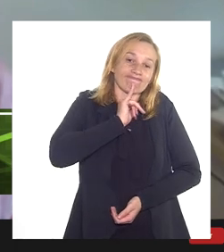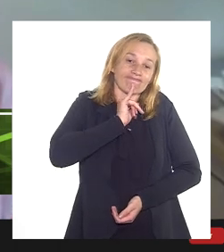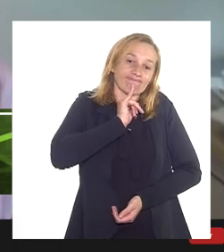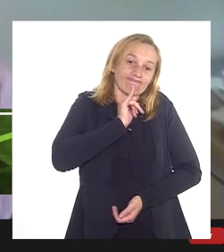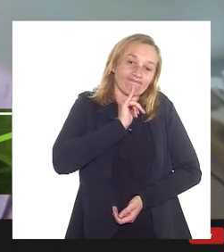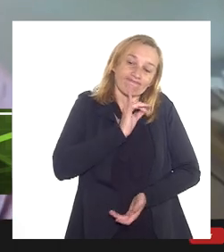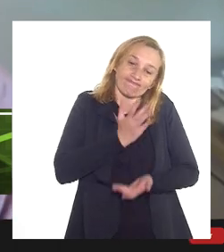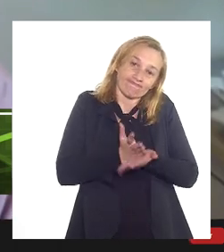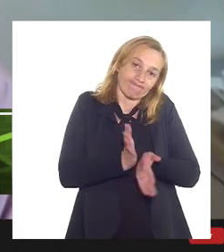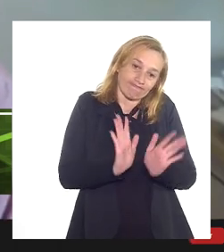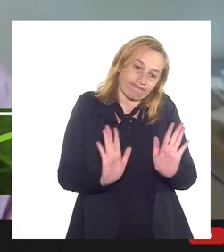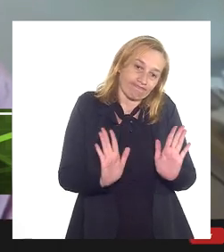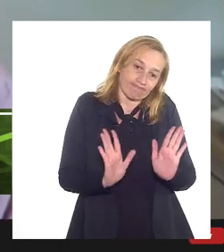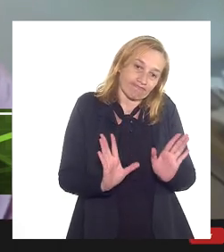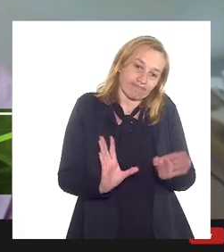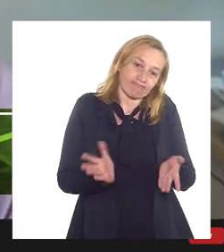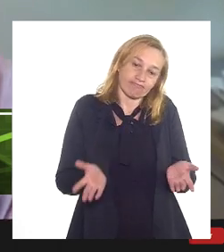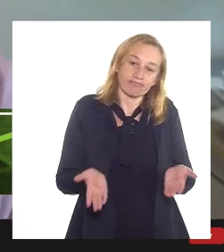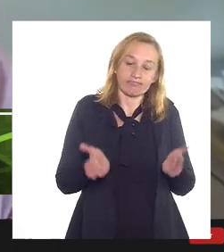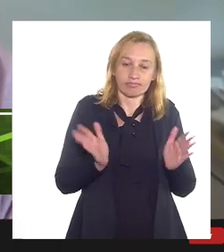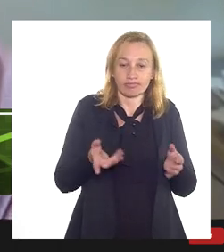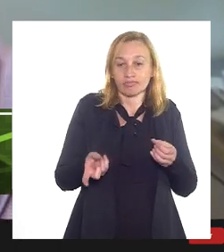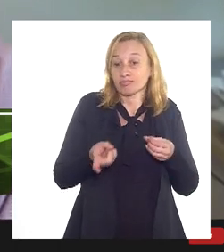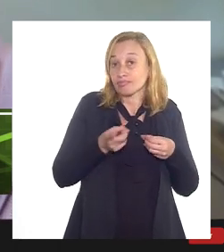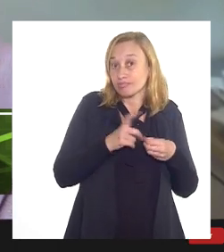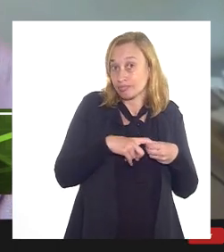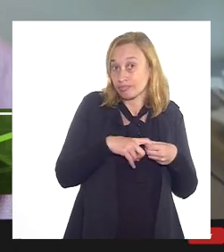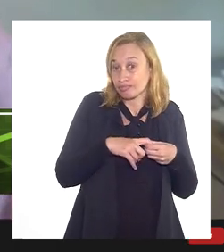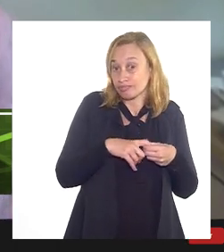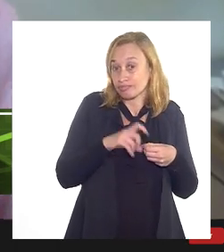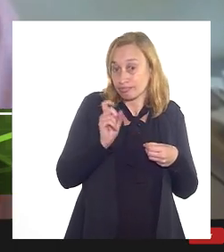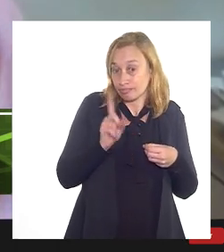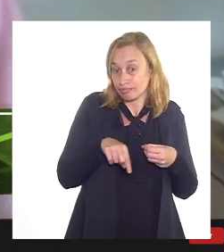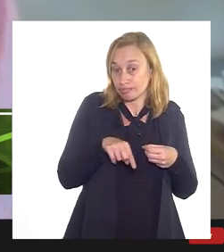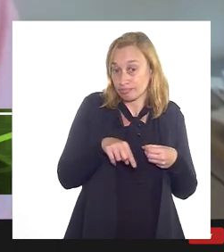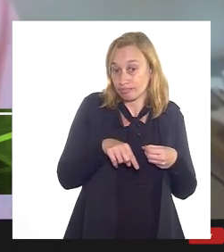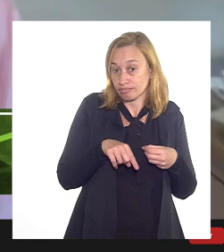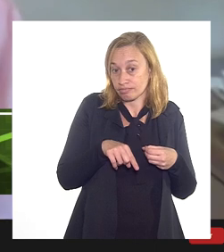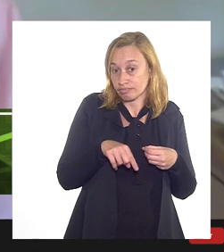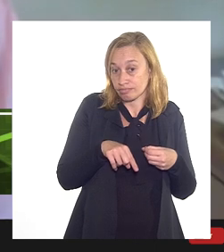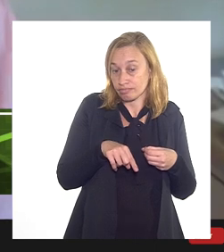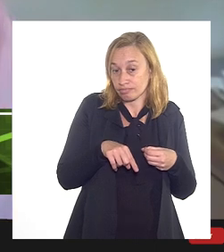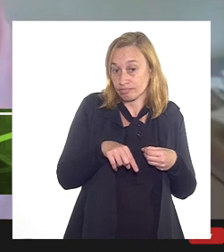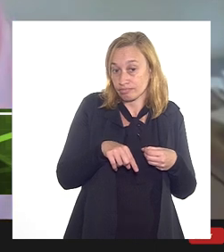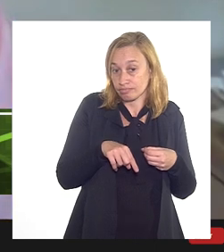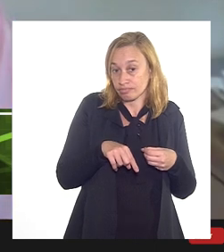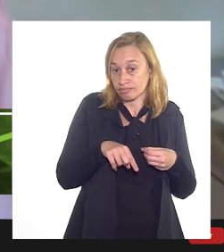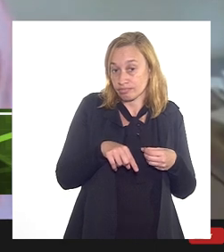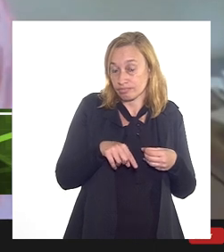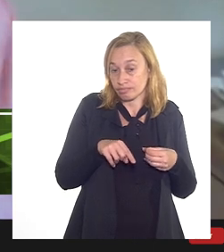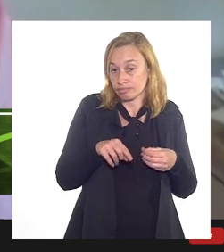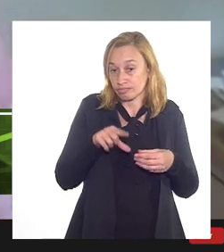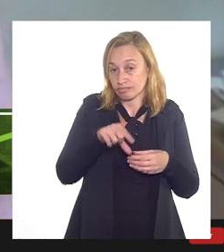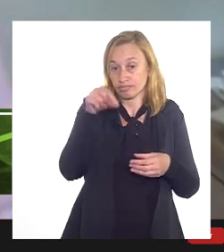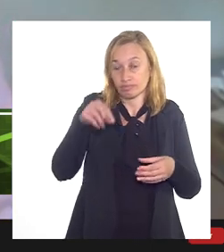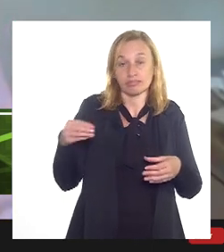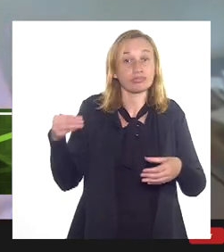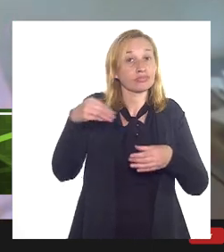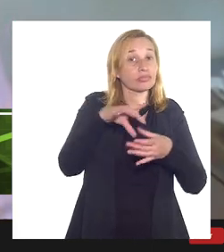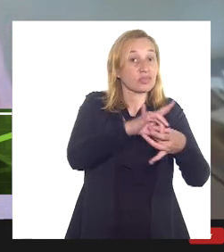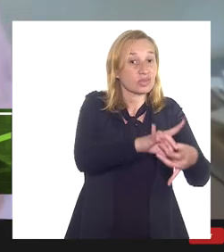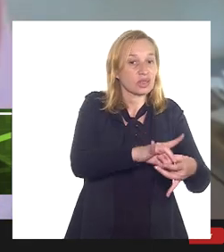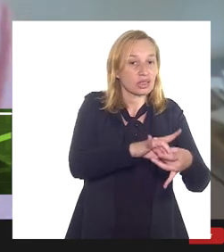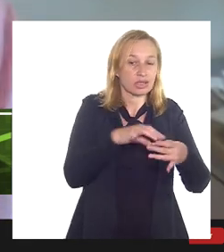acabou. Uma das coisas que a gente vai propor é retomar para que isso seja decisões integradas a favor das